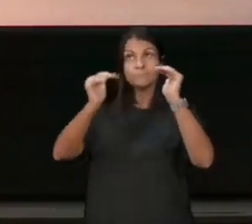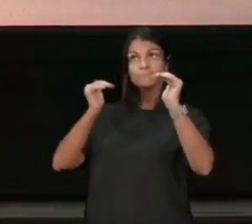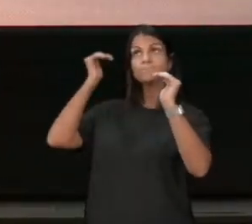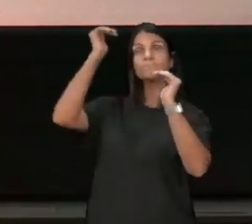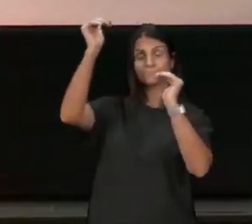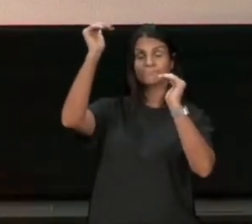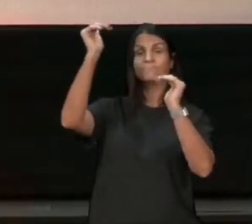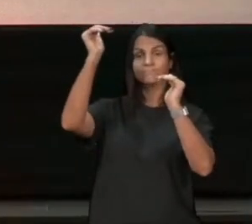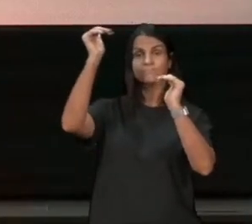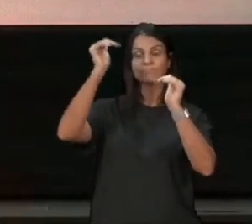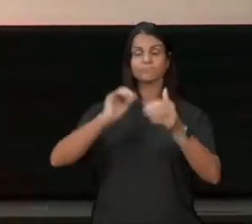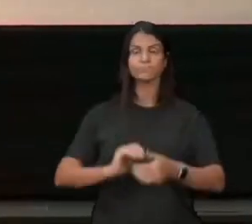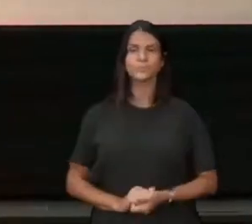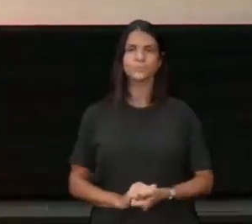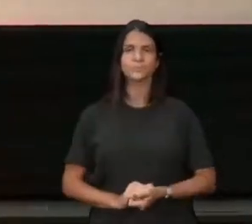mim é general,